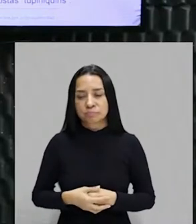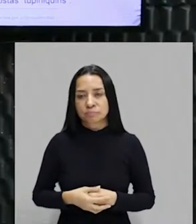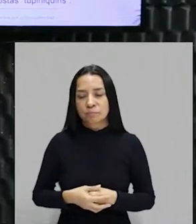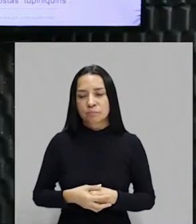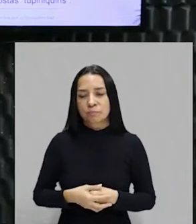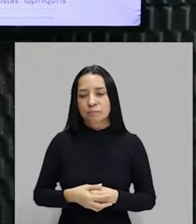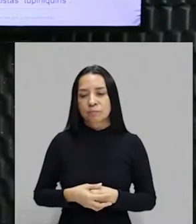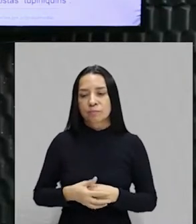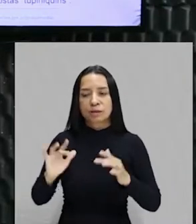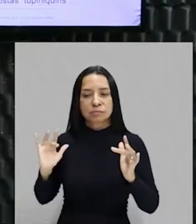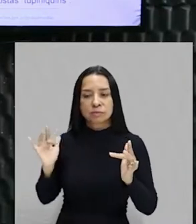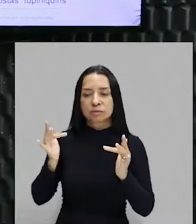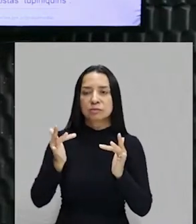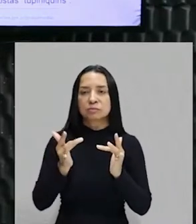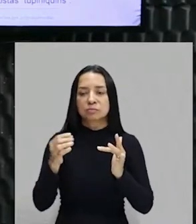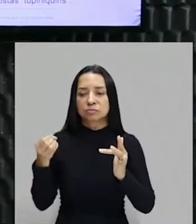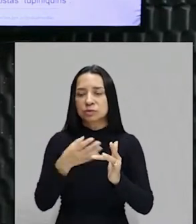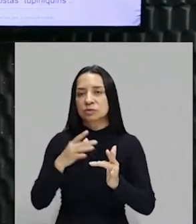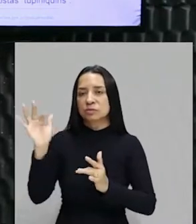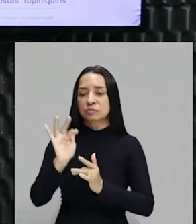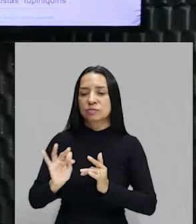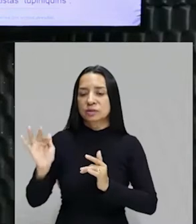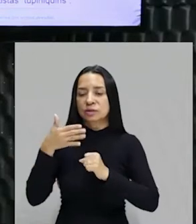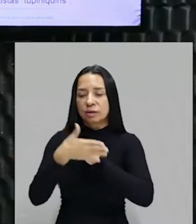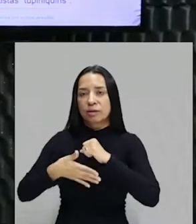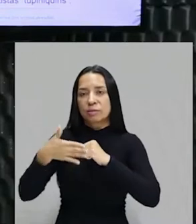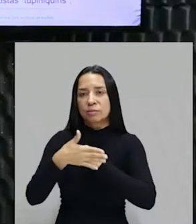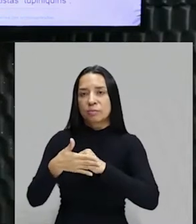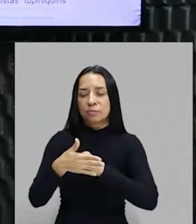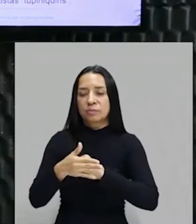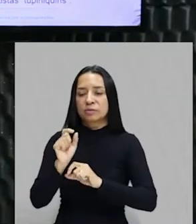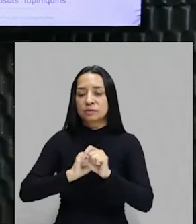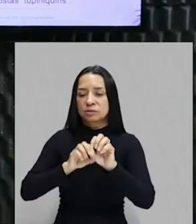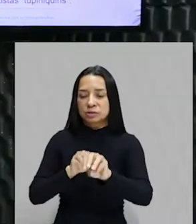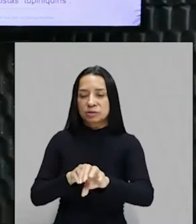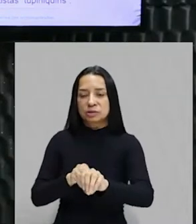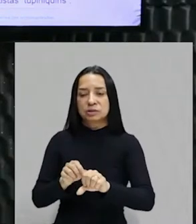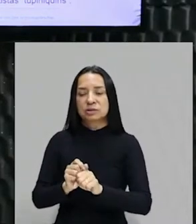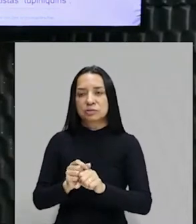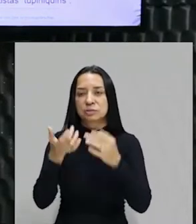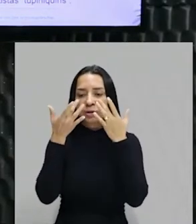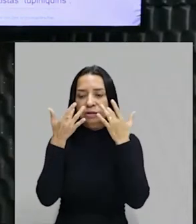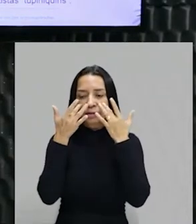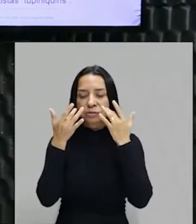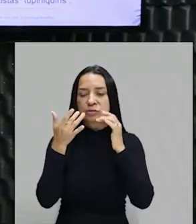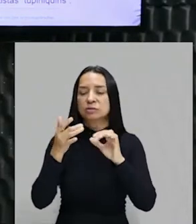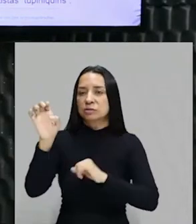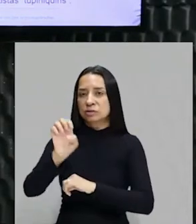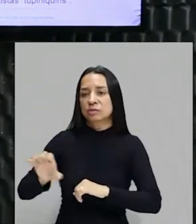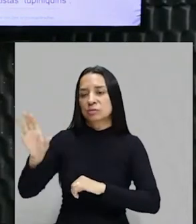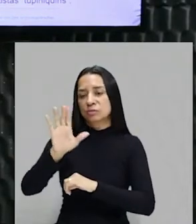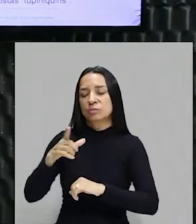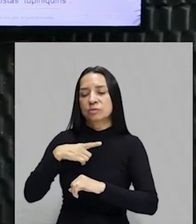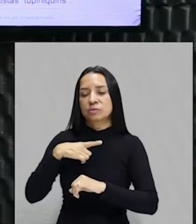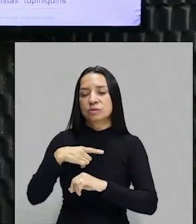justamente a base de ensino. E, obviamente, de uma maneira bem xenofóbica e preconceituosa, os artistas europeus tinham a seguinte